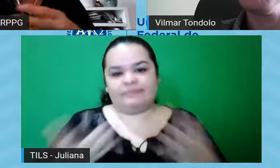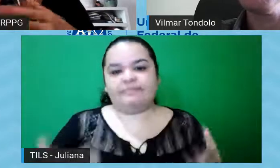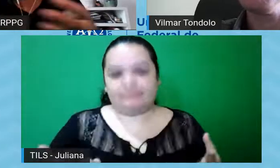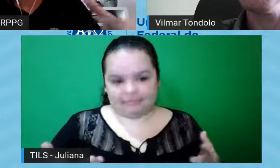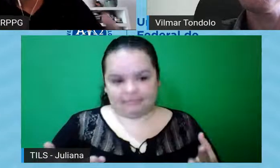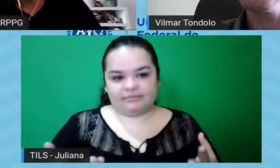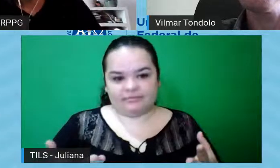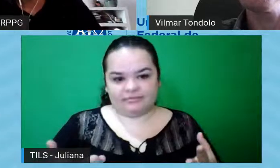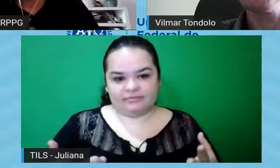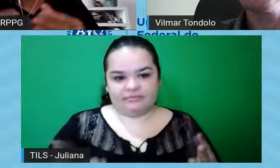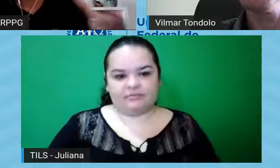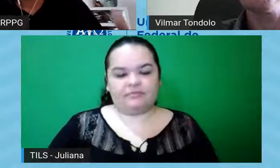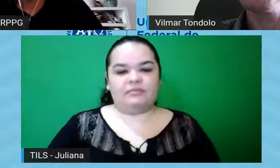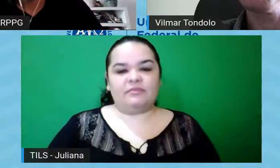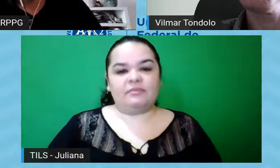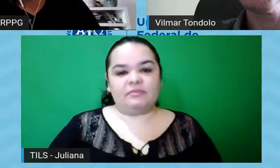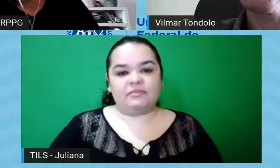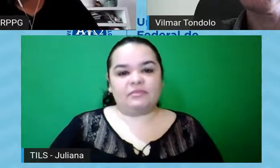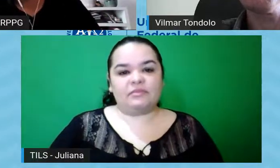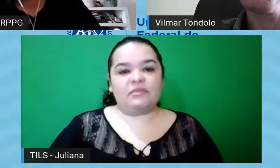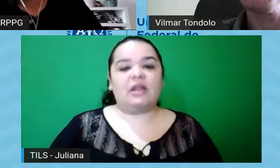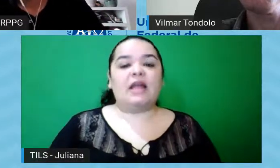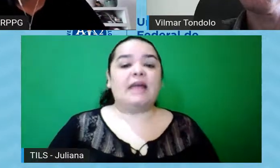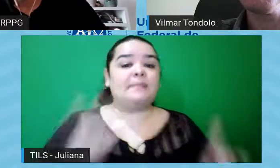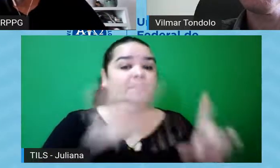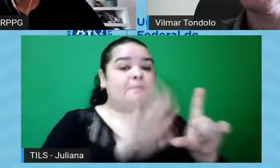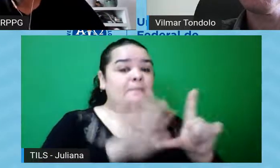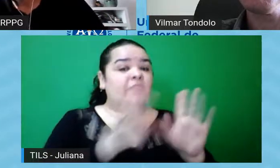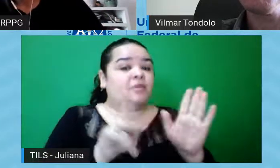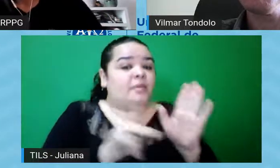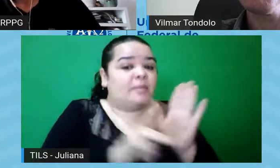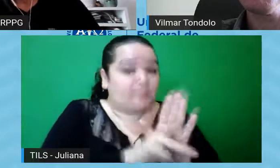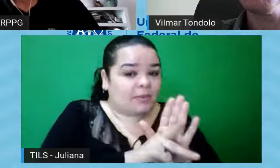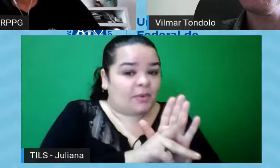atue por dentro do SEI, eles atuam por dentro da plataforma Brasil.